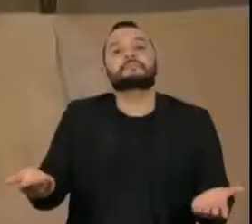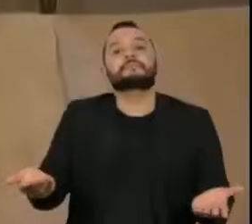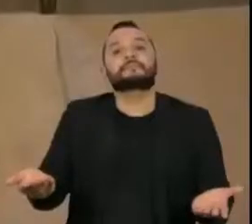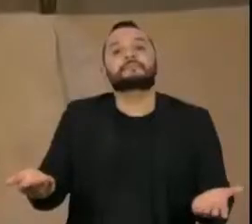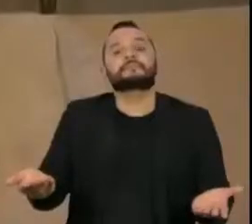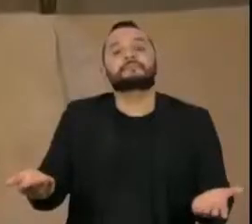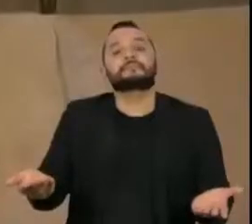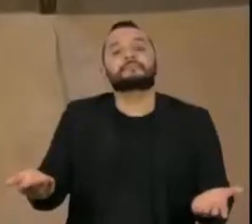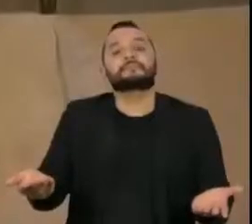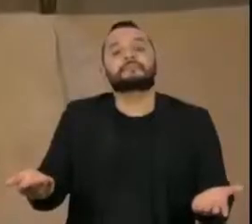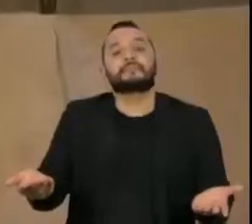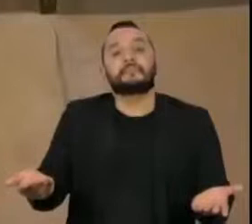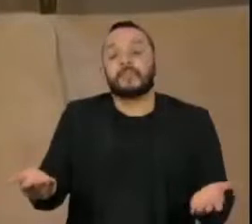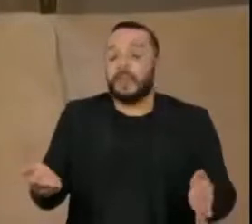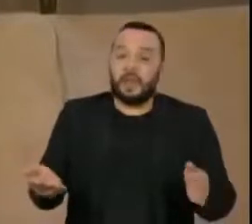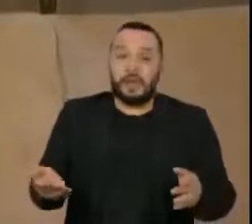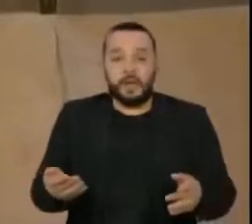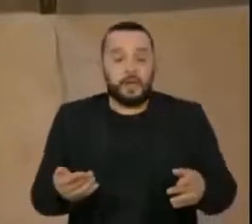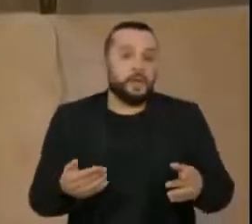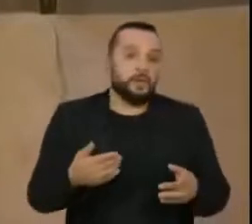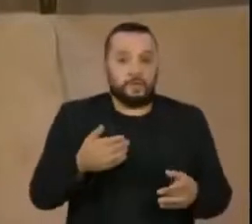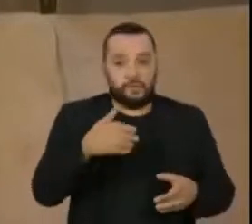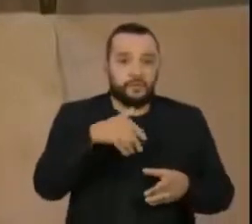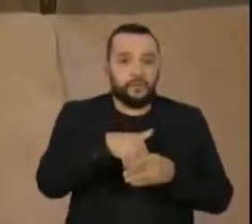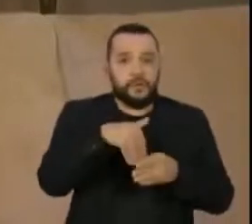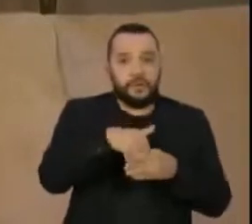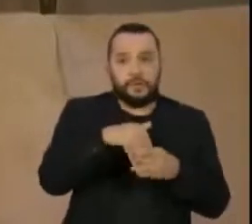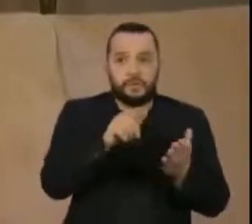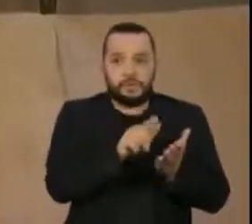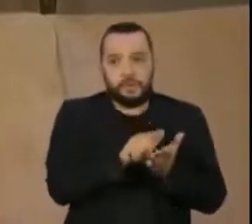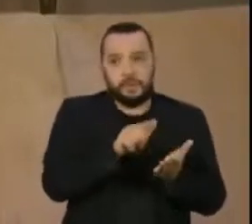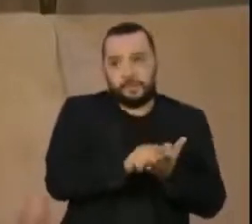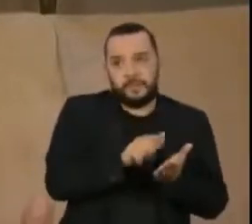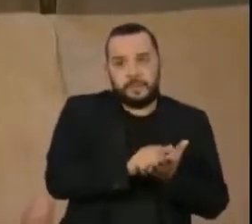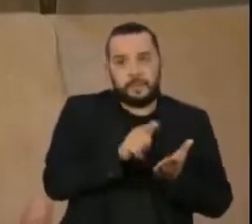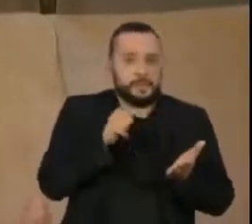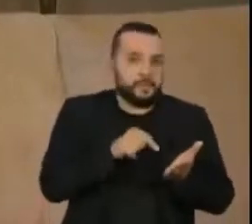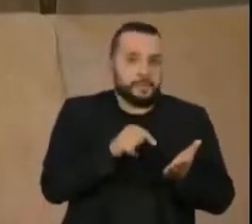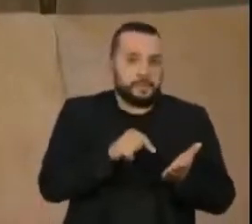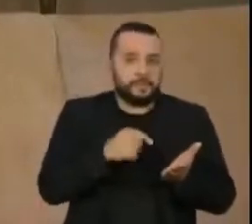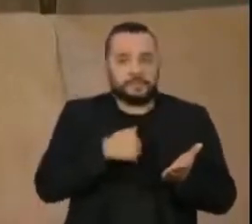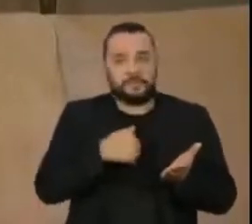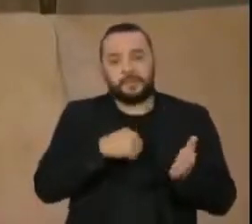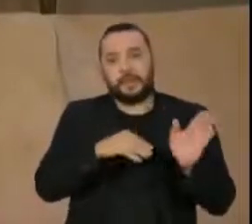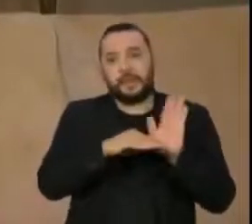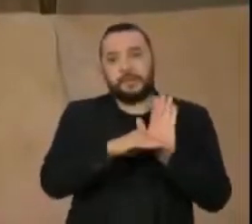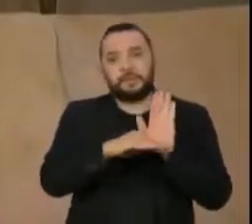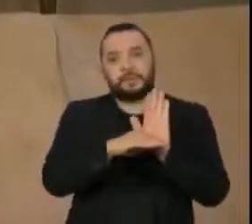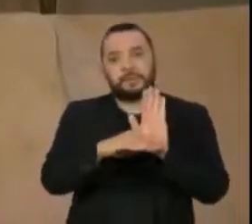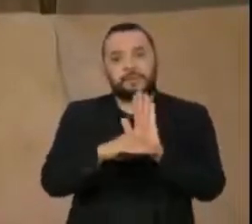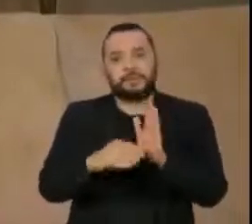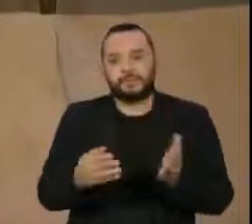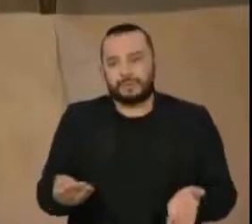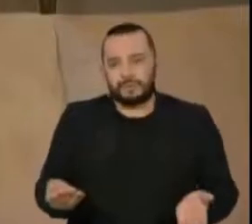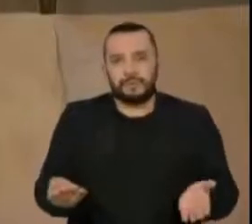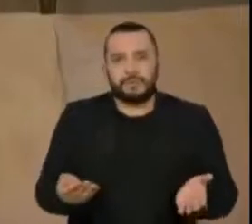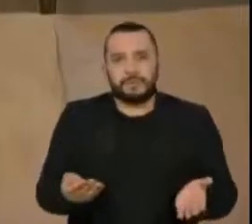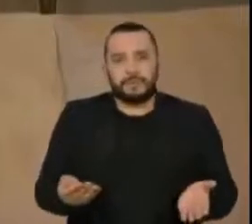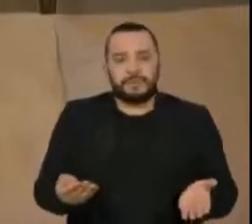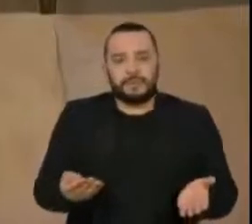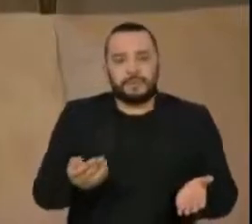Foram que o voto impresso não remediaria nenhum